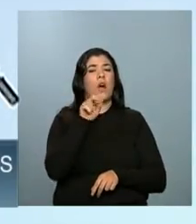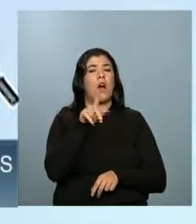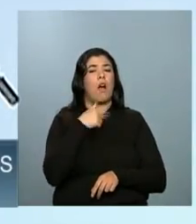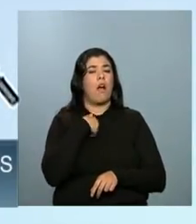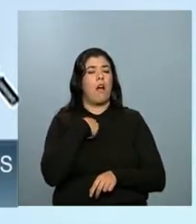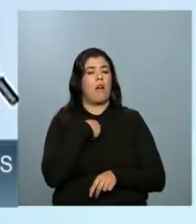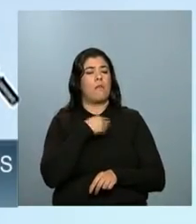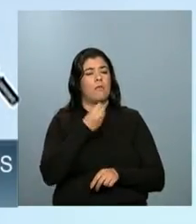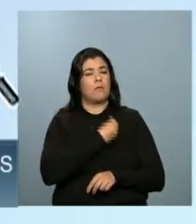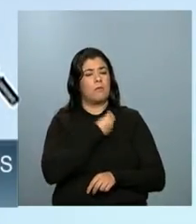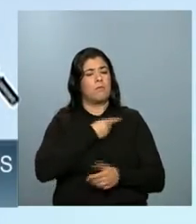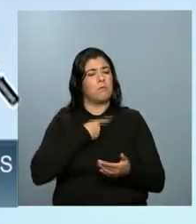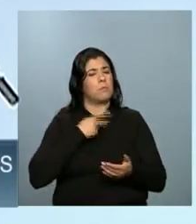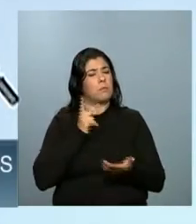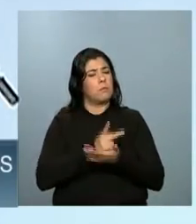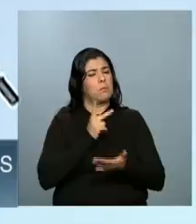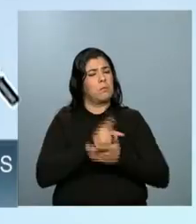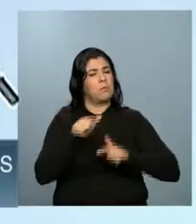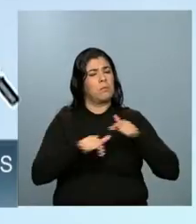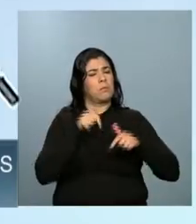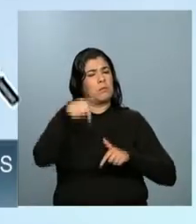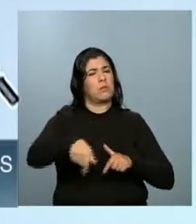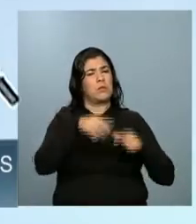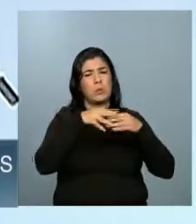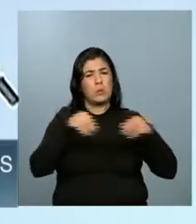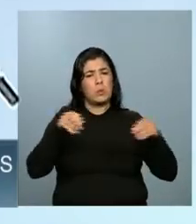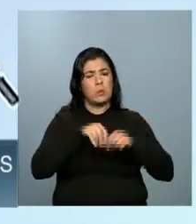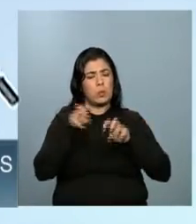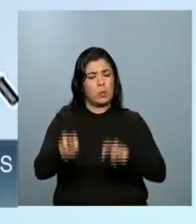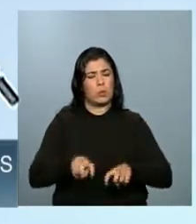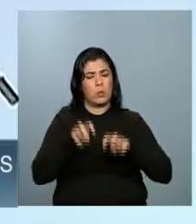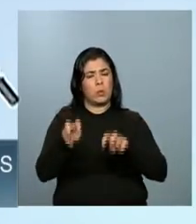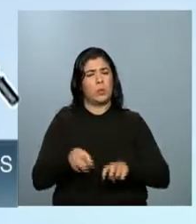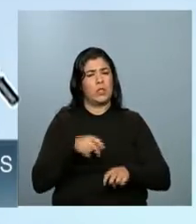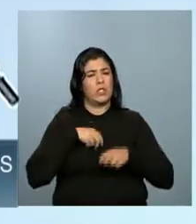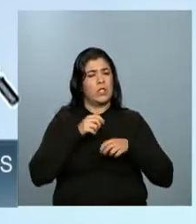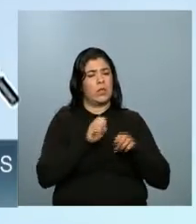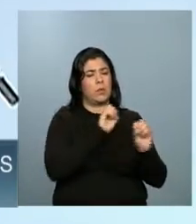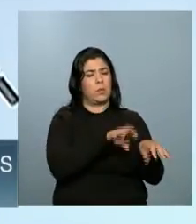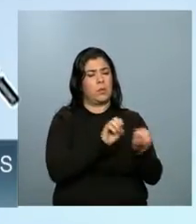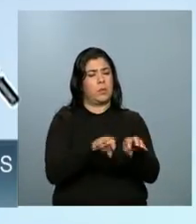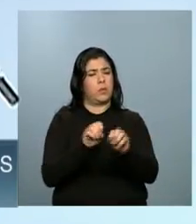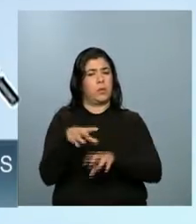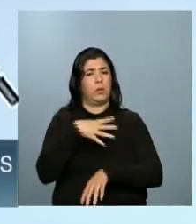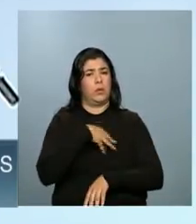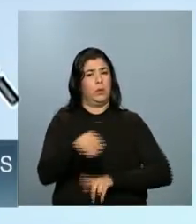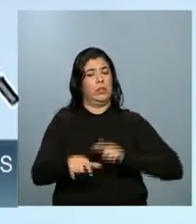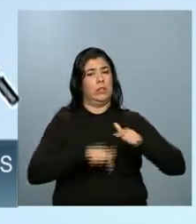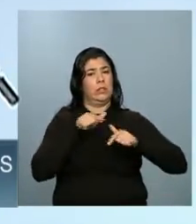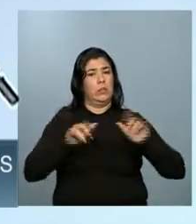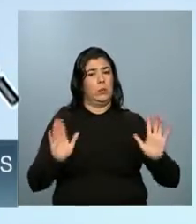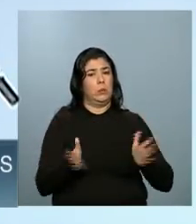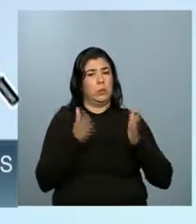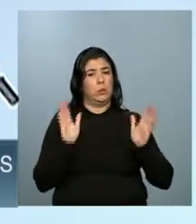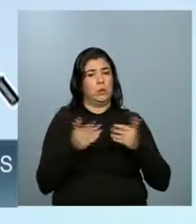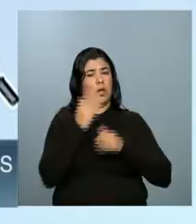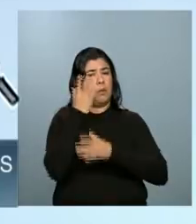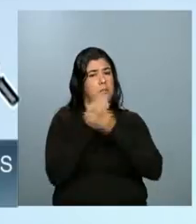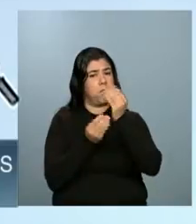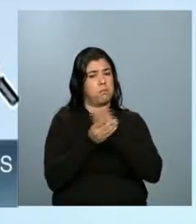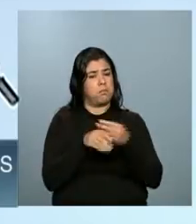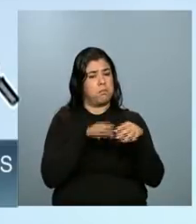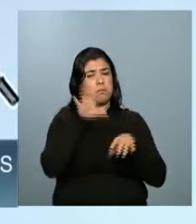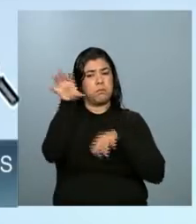inteira fui lavradora nessa terra. Criei os meus filhos com o trabalho das minhas mãos,